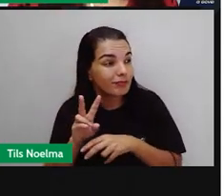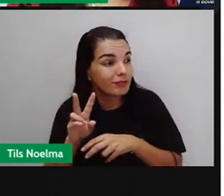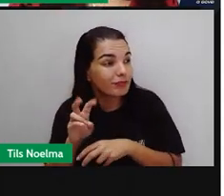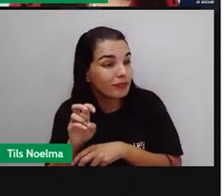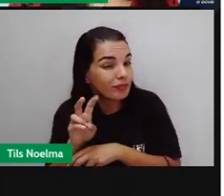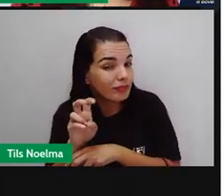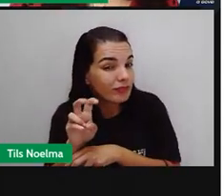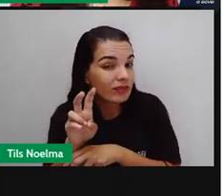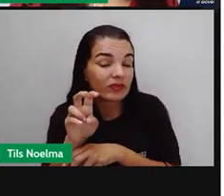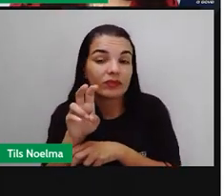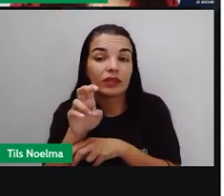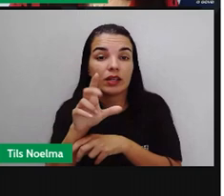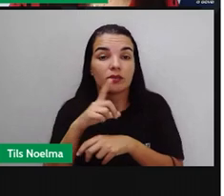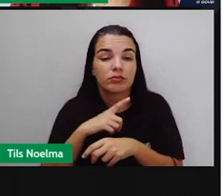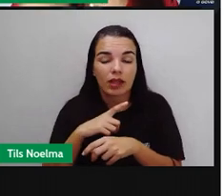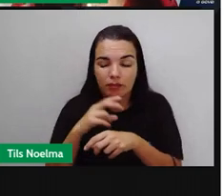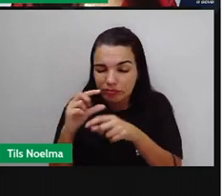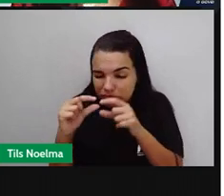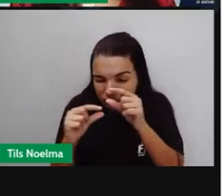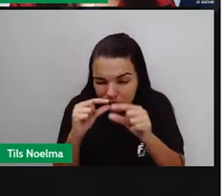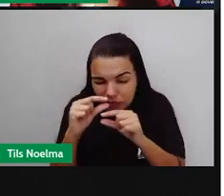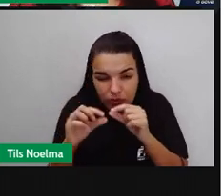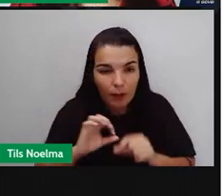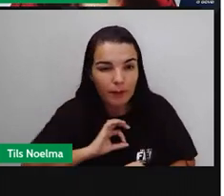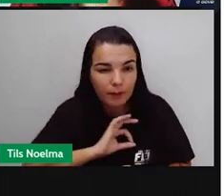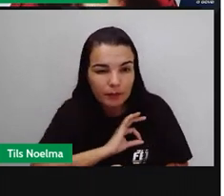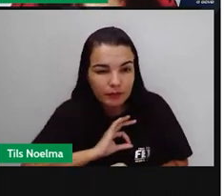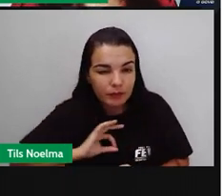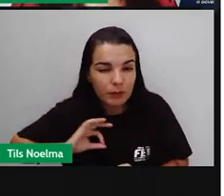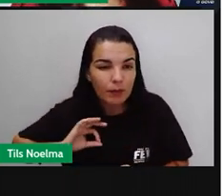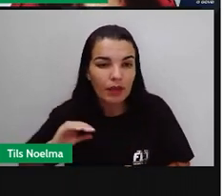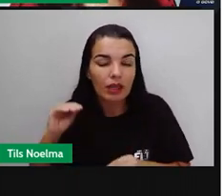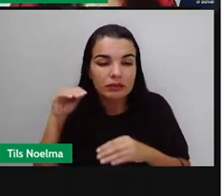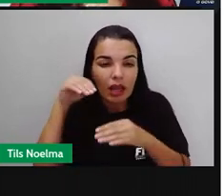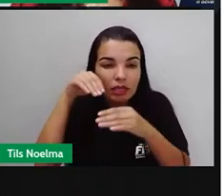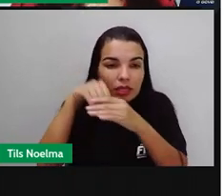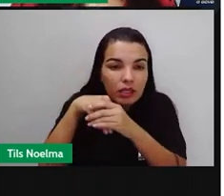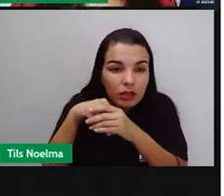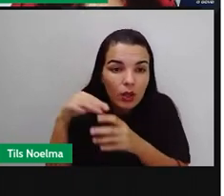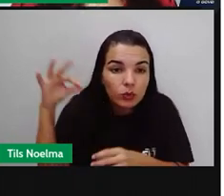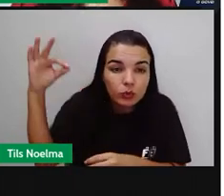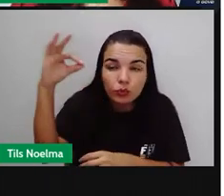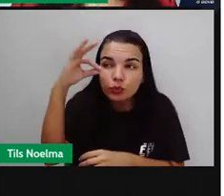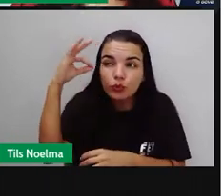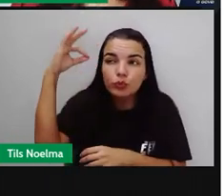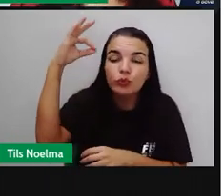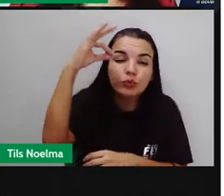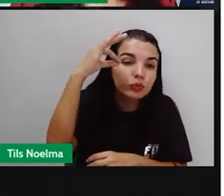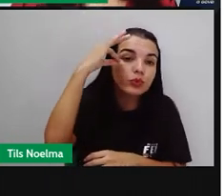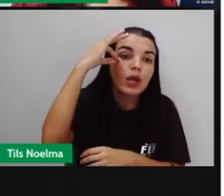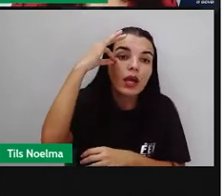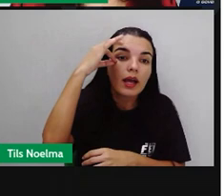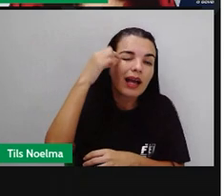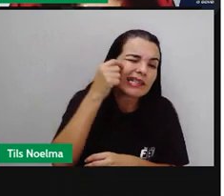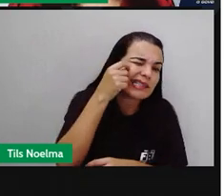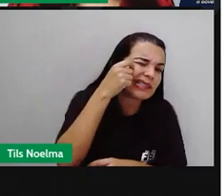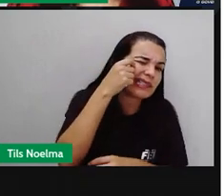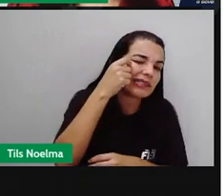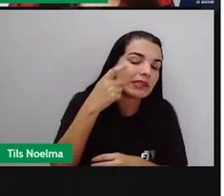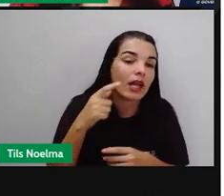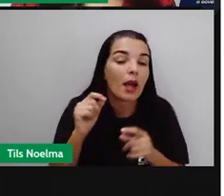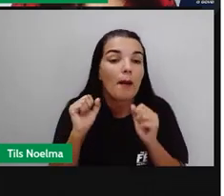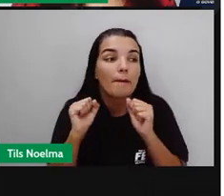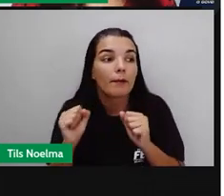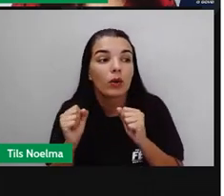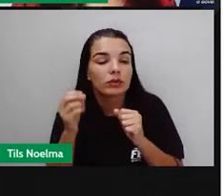caso, o micro-organismo, pode ser um protozoário, por exemplo. E, através da sua picada, ele acaba